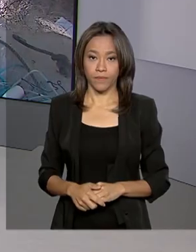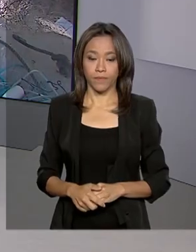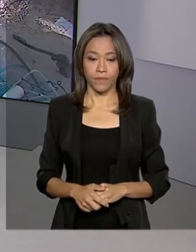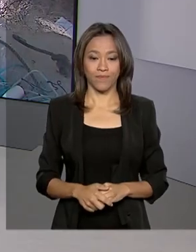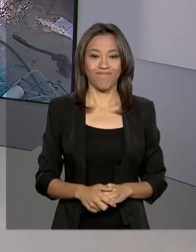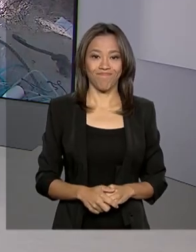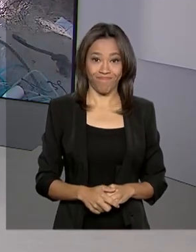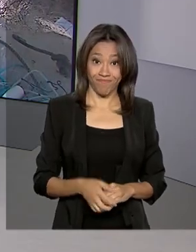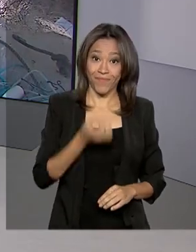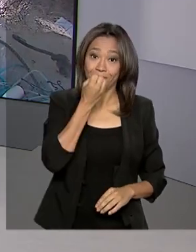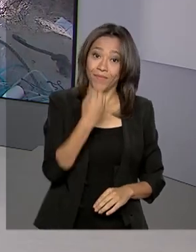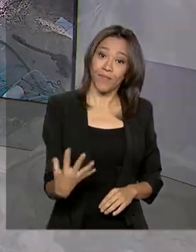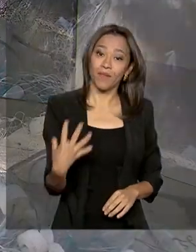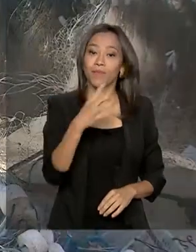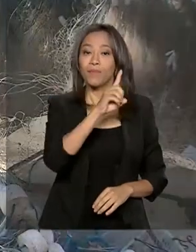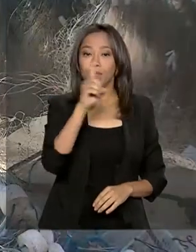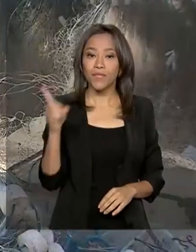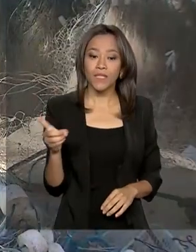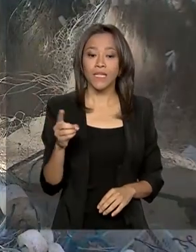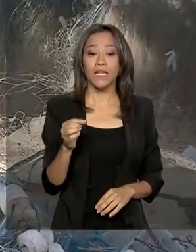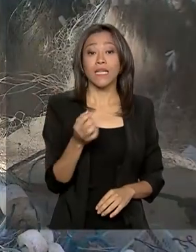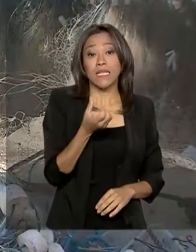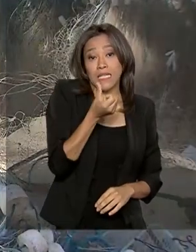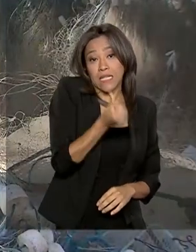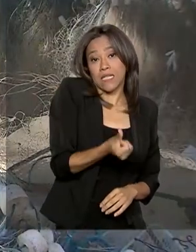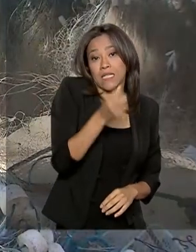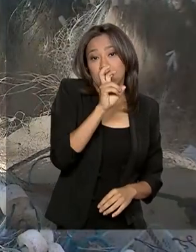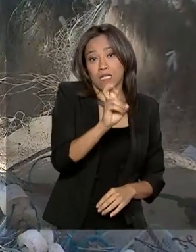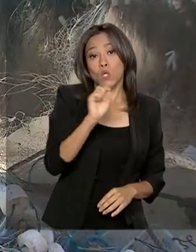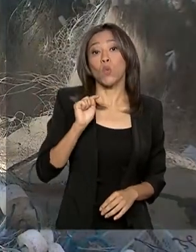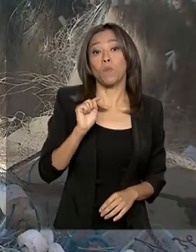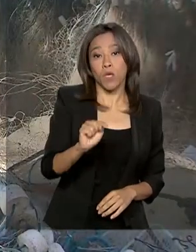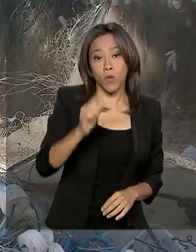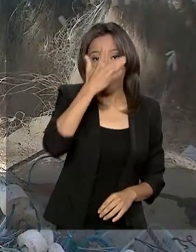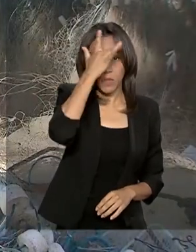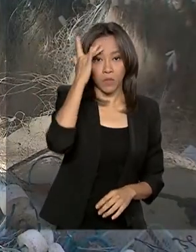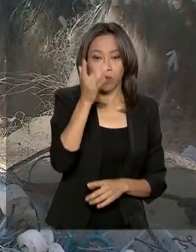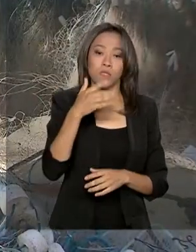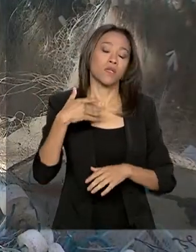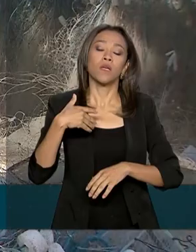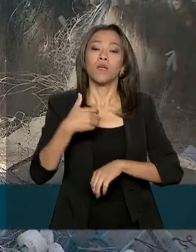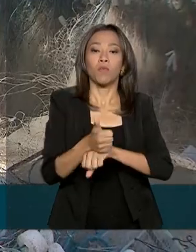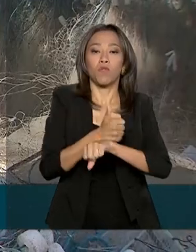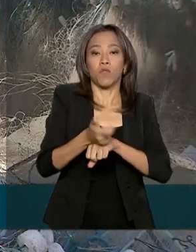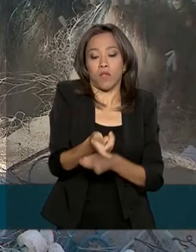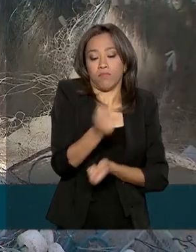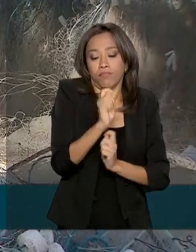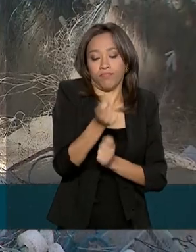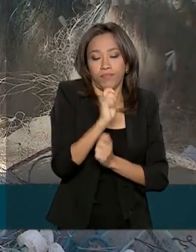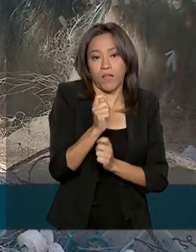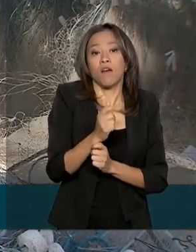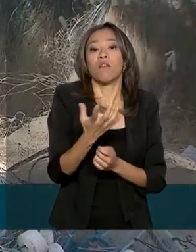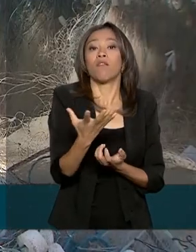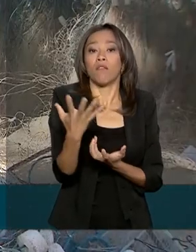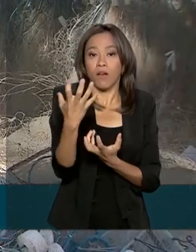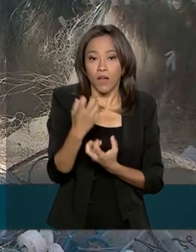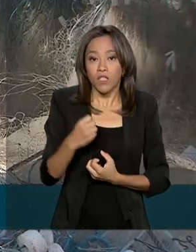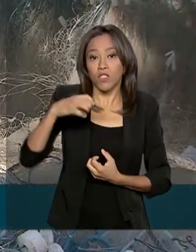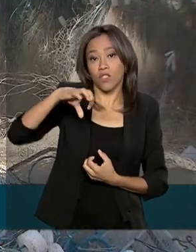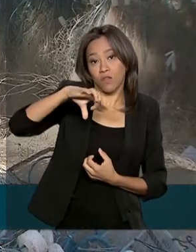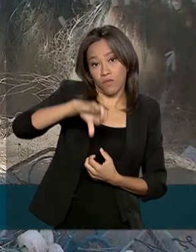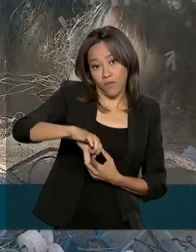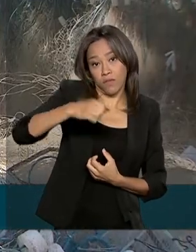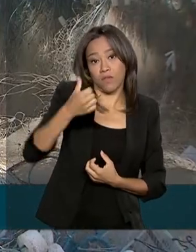Bom dia, Renata. 65 mil pescadores vão receber o auxílio, que é de R$ 1.996,00